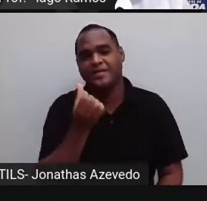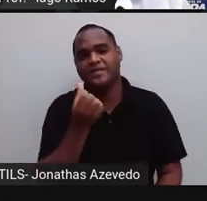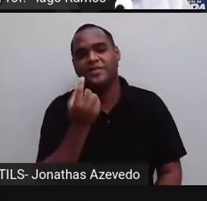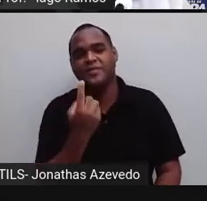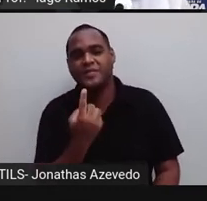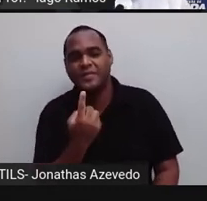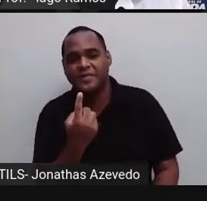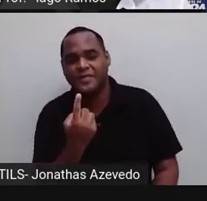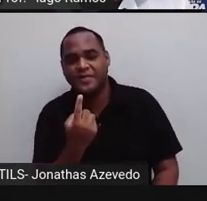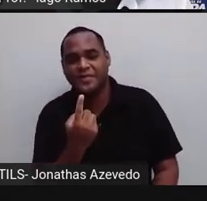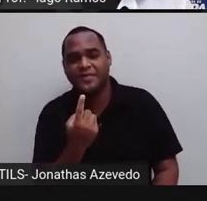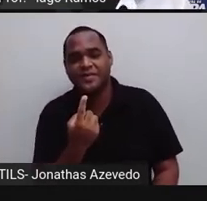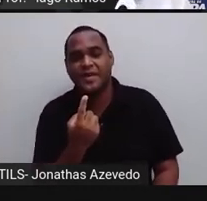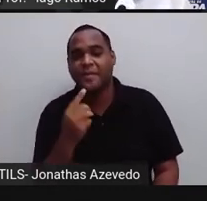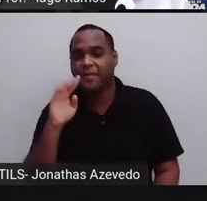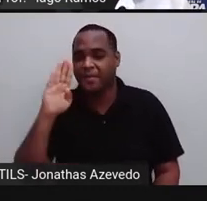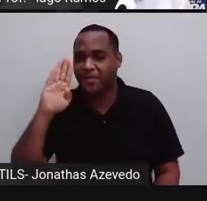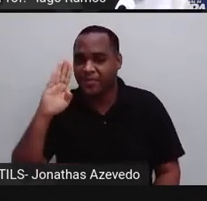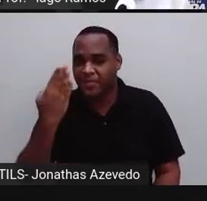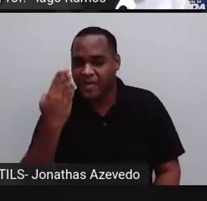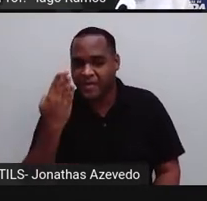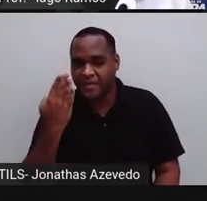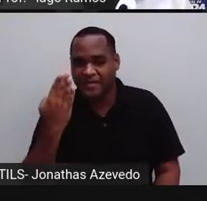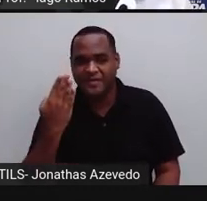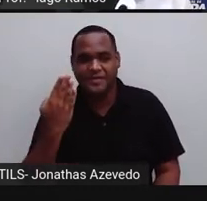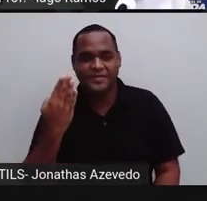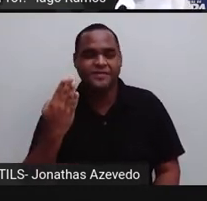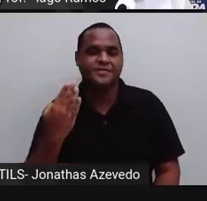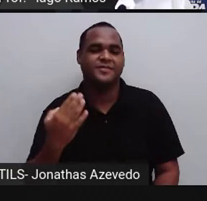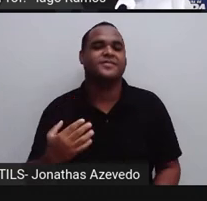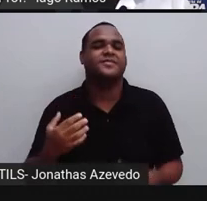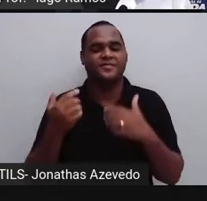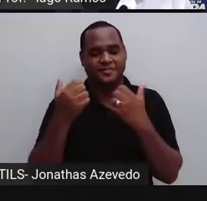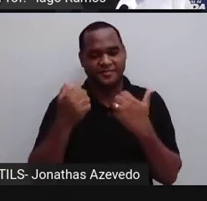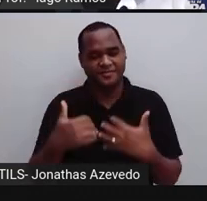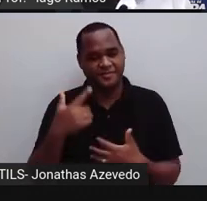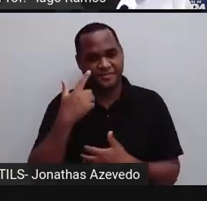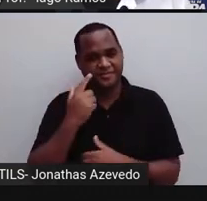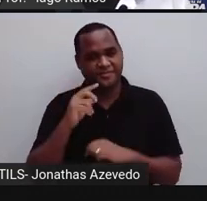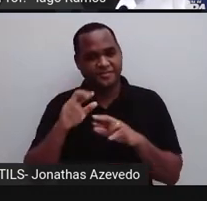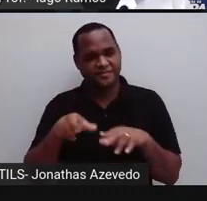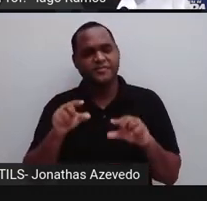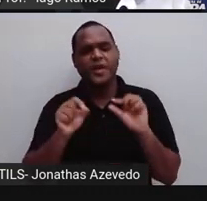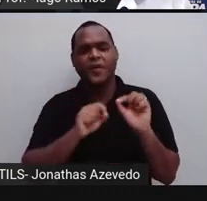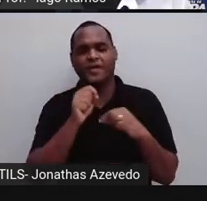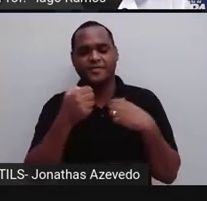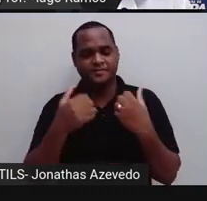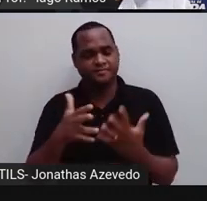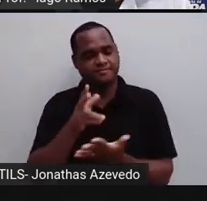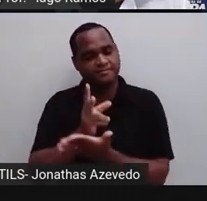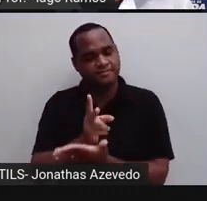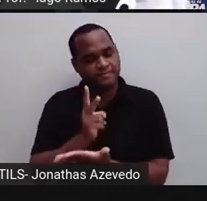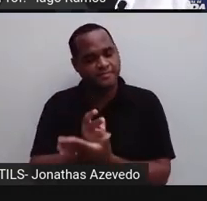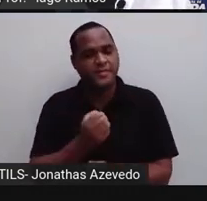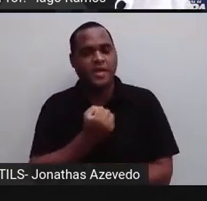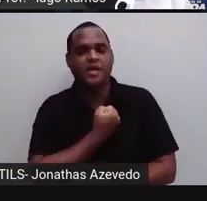461 bilhões. Então é um número grande. Então a notação científica vai dizer assim, ó, sempre vai ter um número